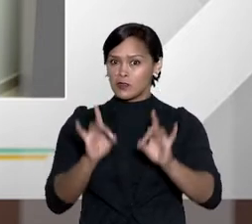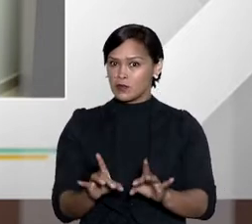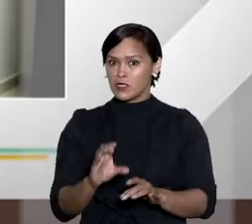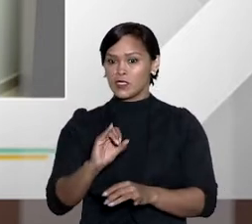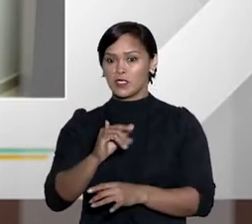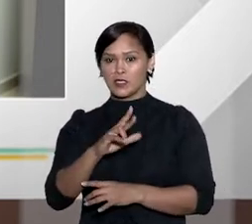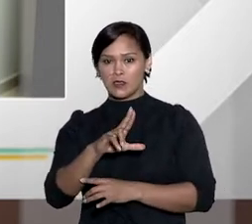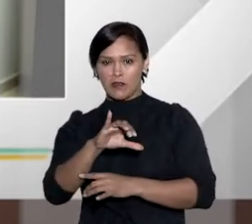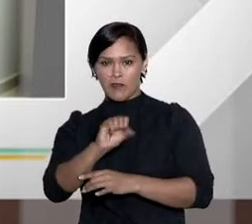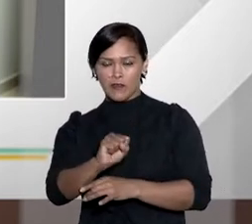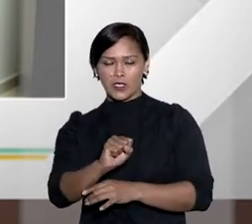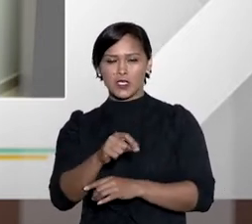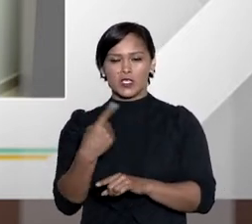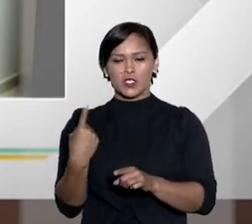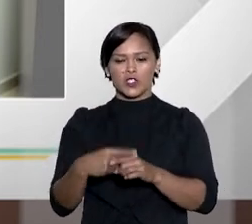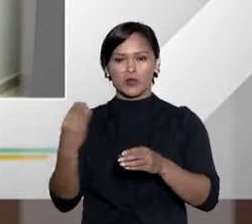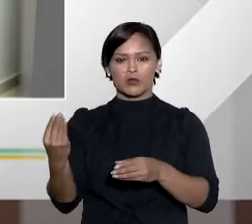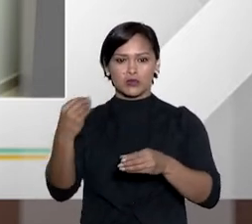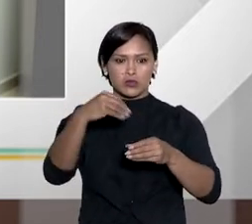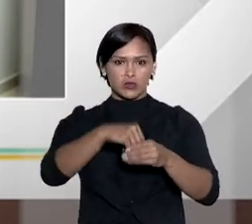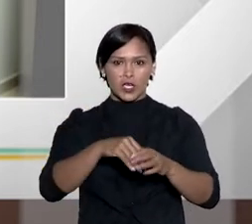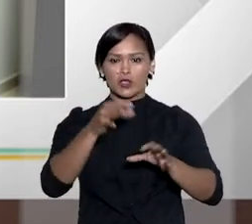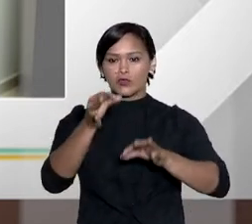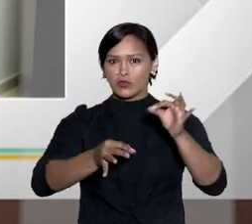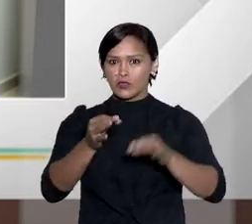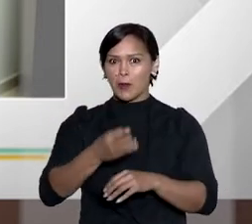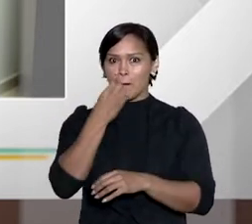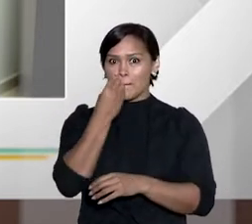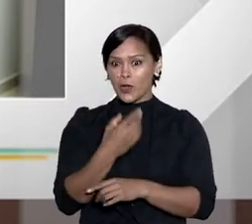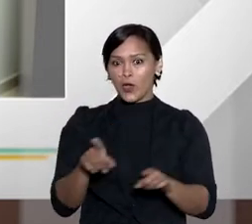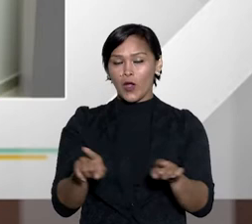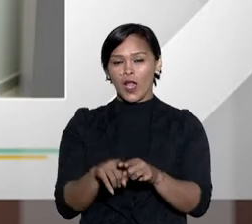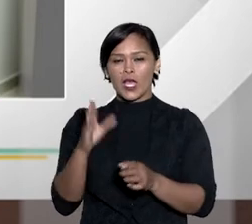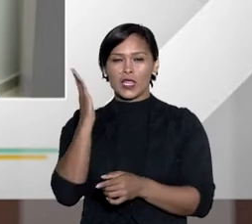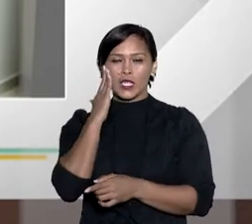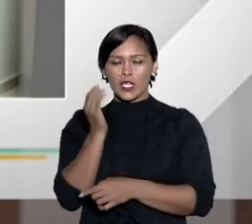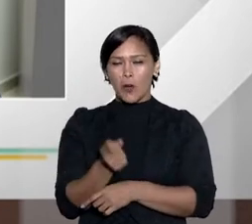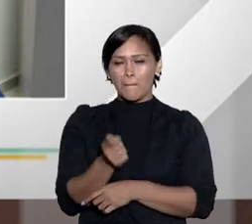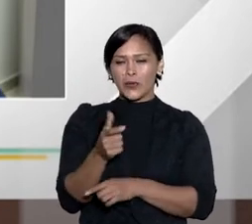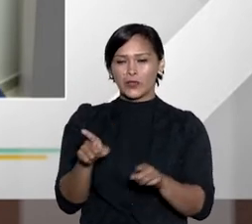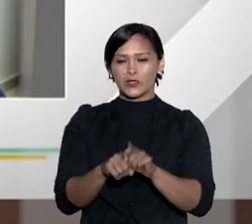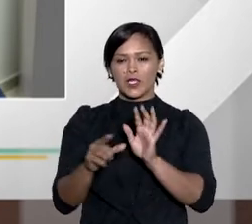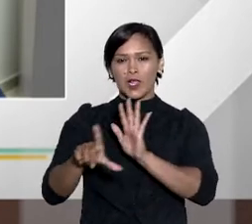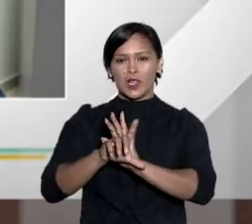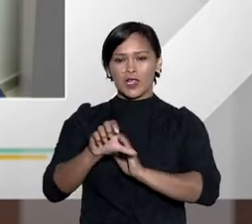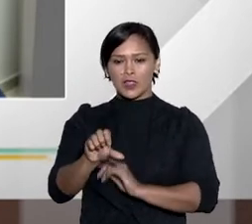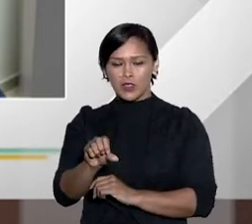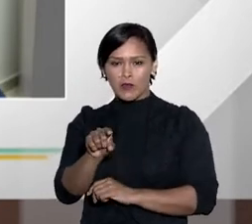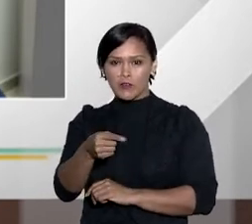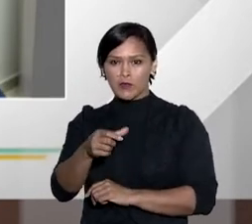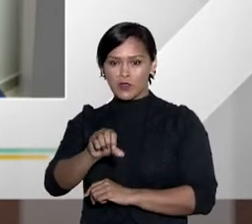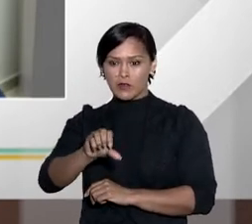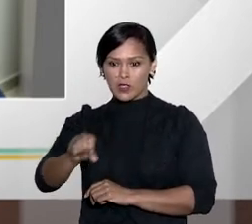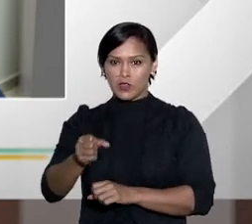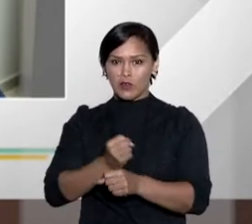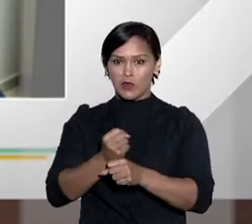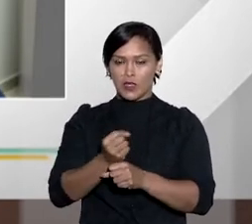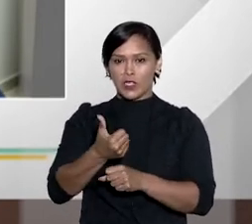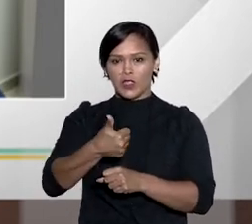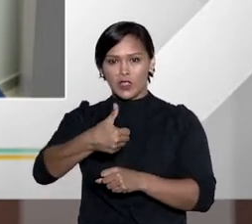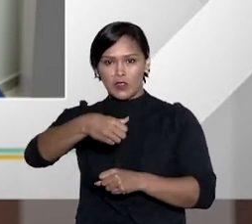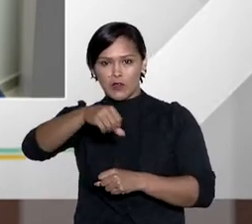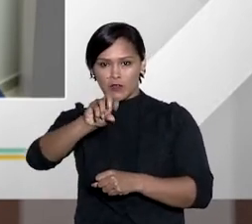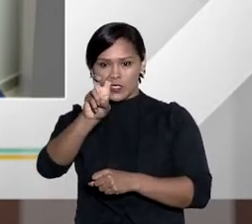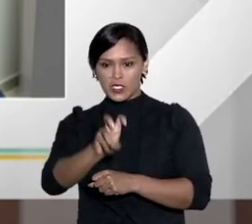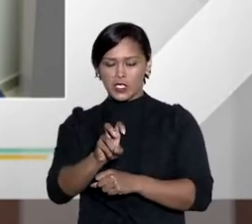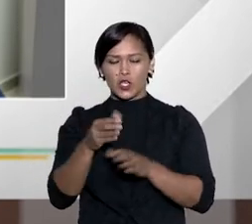sobre o fator inclusivo dos juizados. Muito bacana. Agora, vamos entender um pouquinho sobre a Lei 9.099, de 95, com